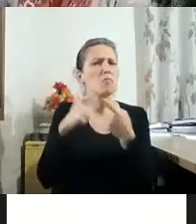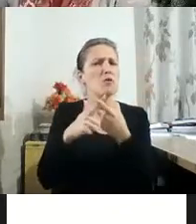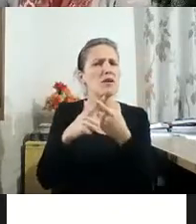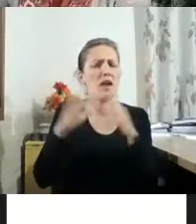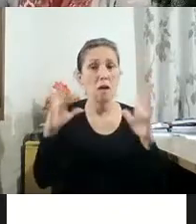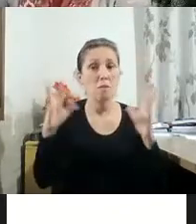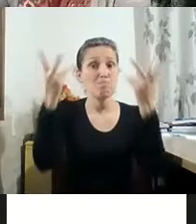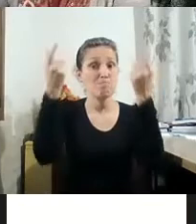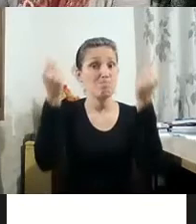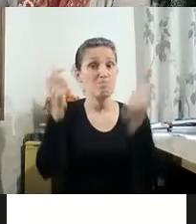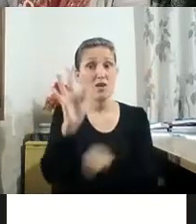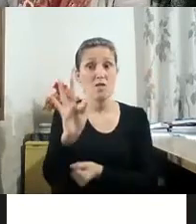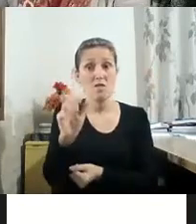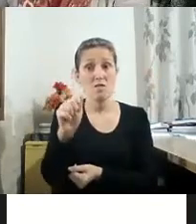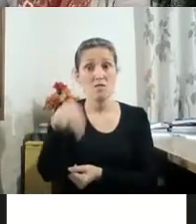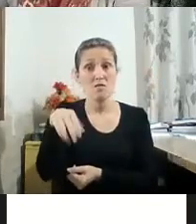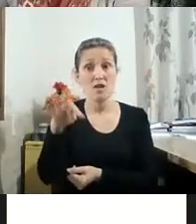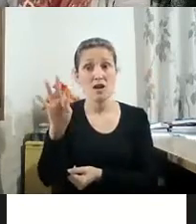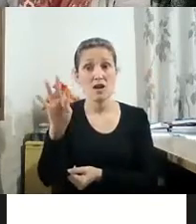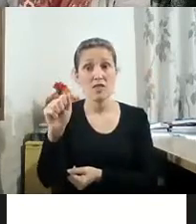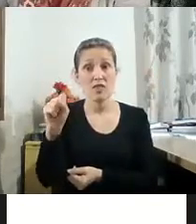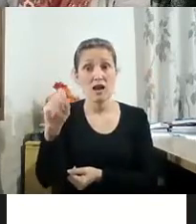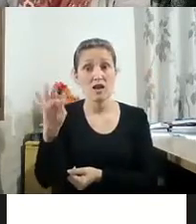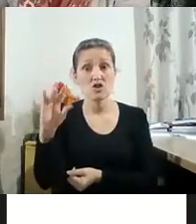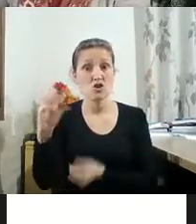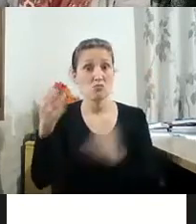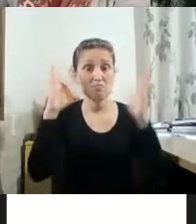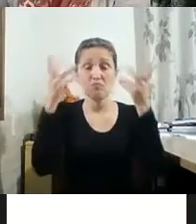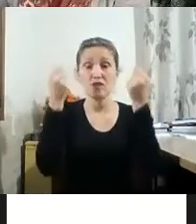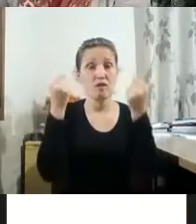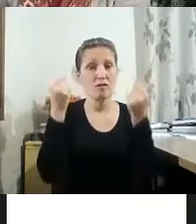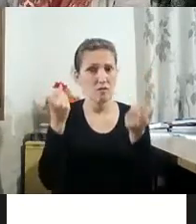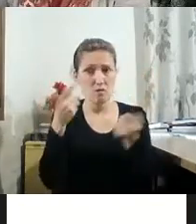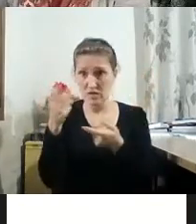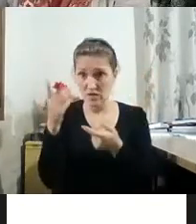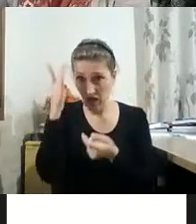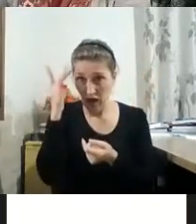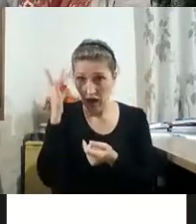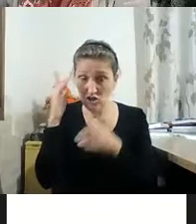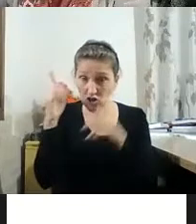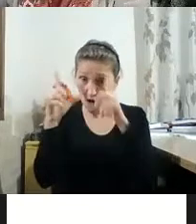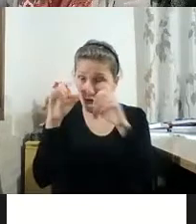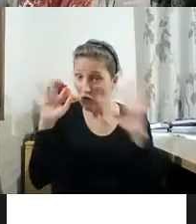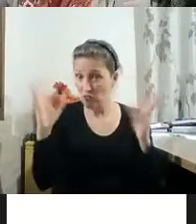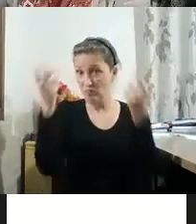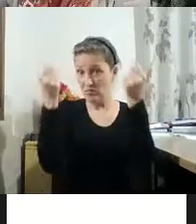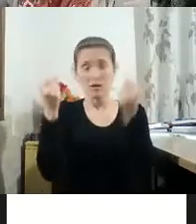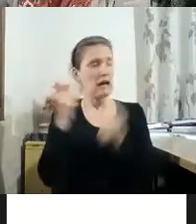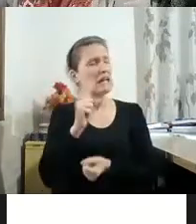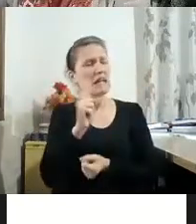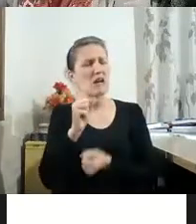fantástico porque você acha que essas fotografias são bárbaras, são muito legais, são fantásticas? Não, não, não,